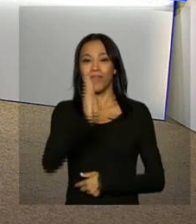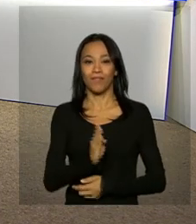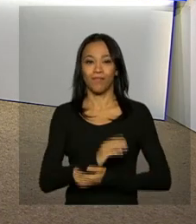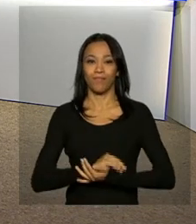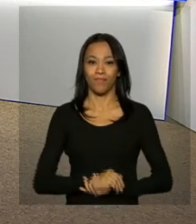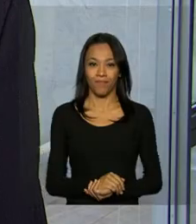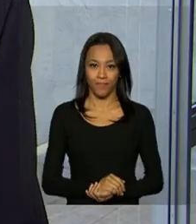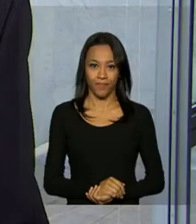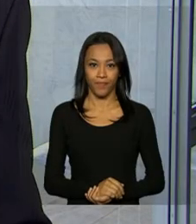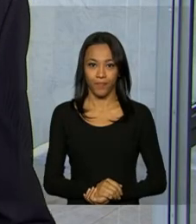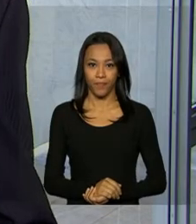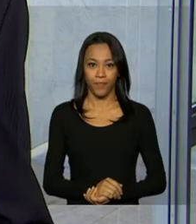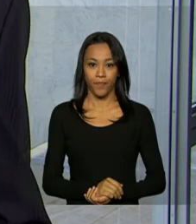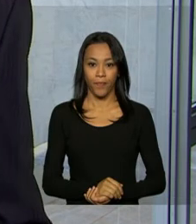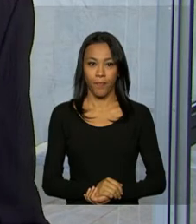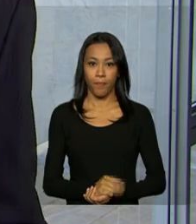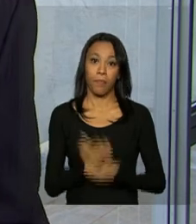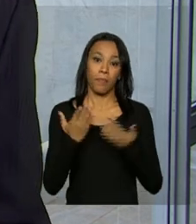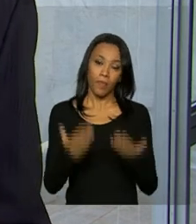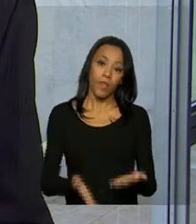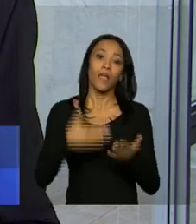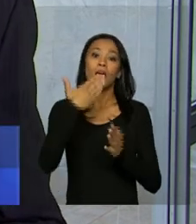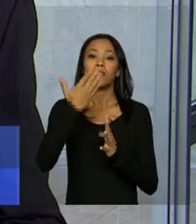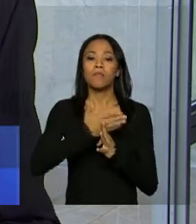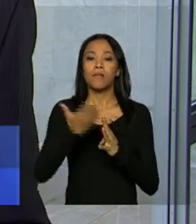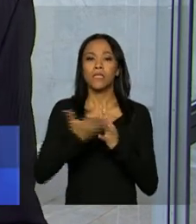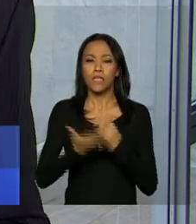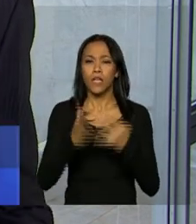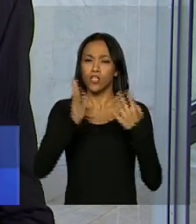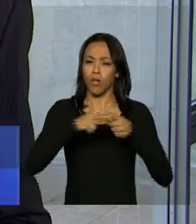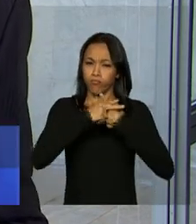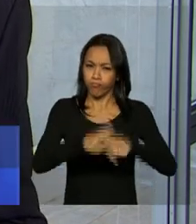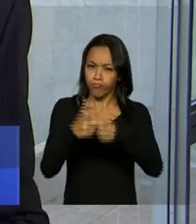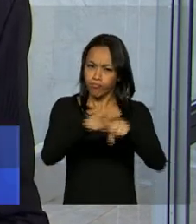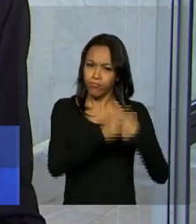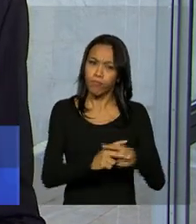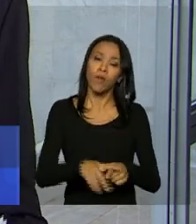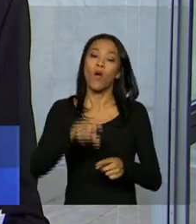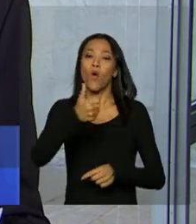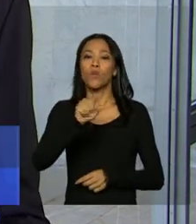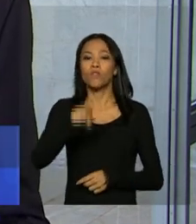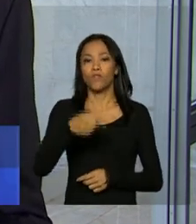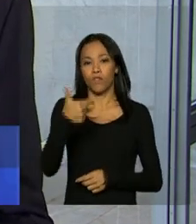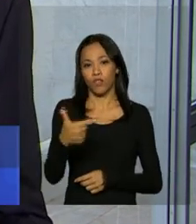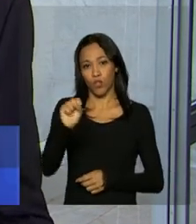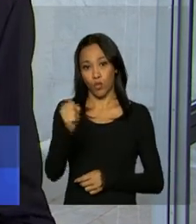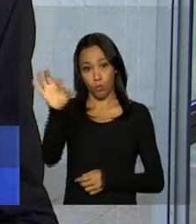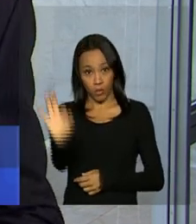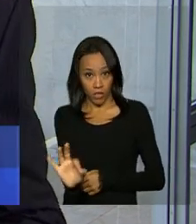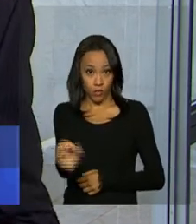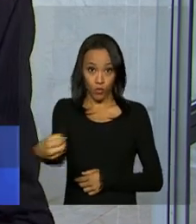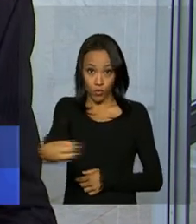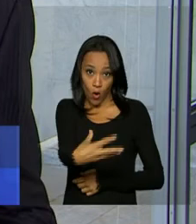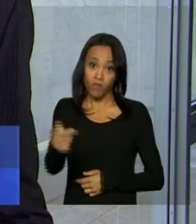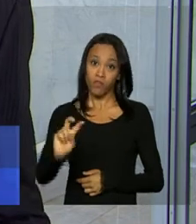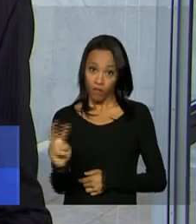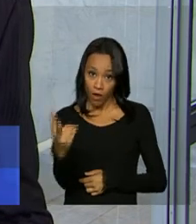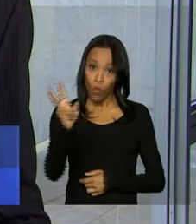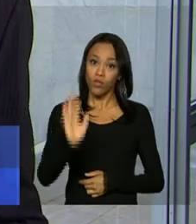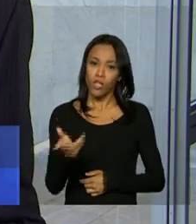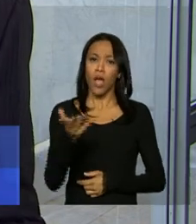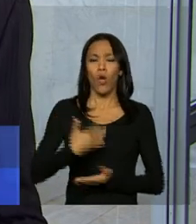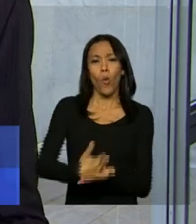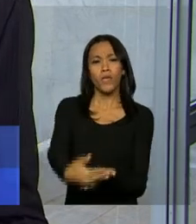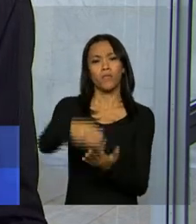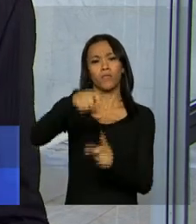país. As parcelas do seguro desemprego foram reajustadas em 11,28% e os novos valores já começaram a ser